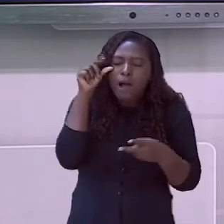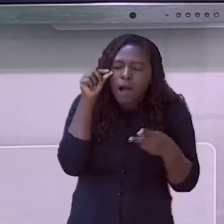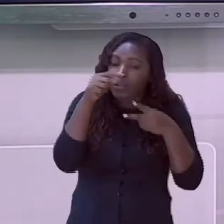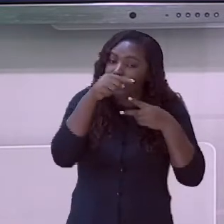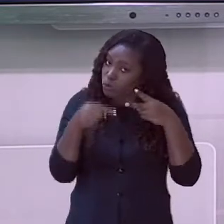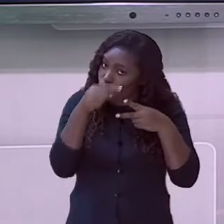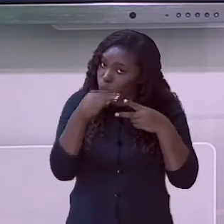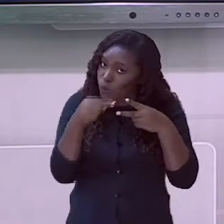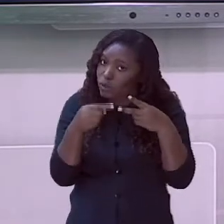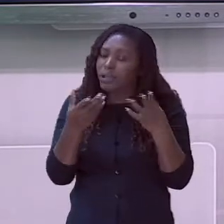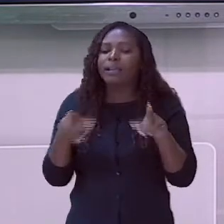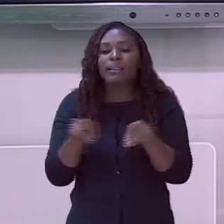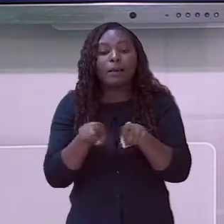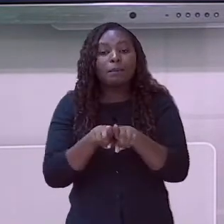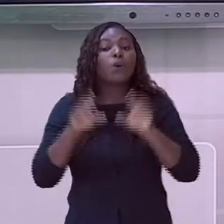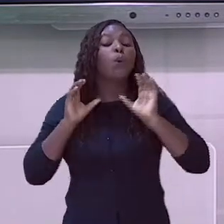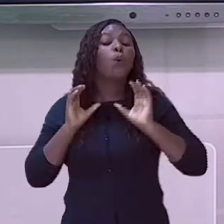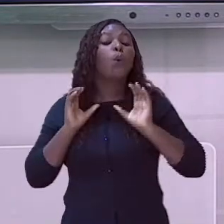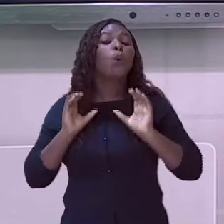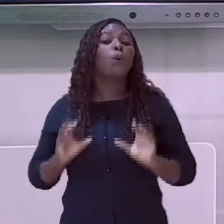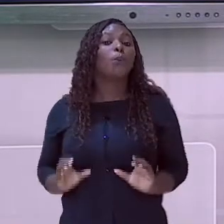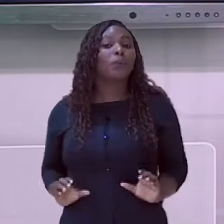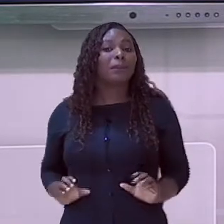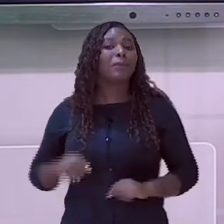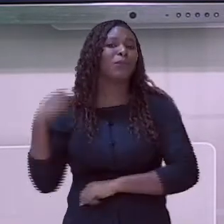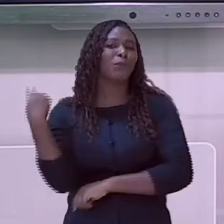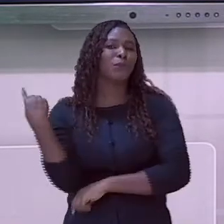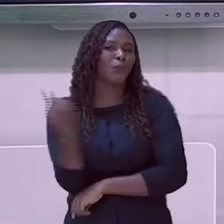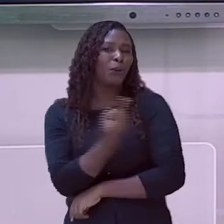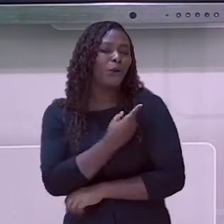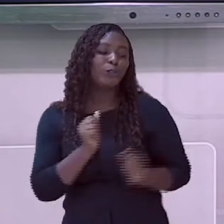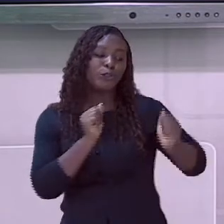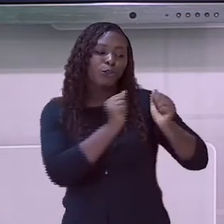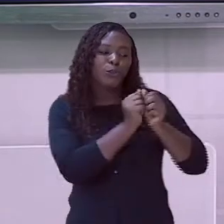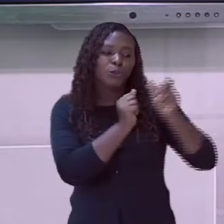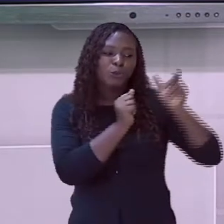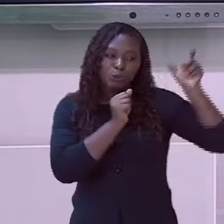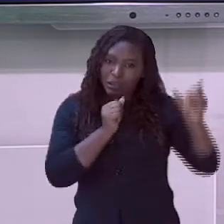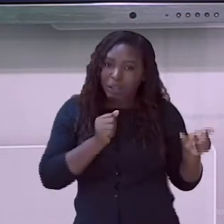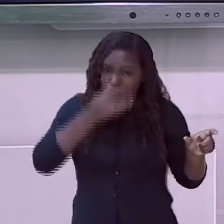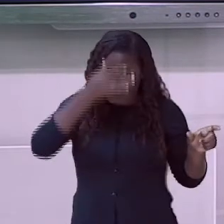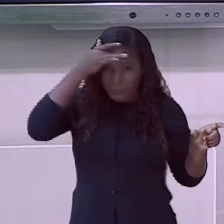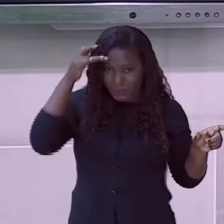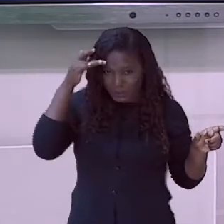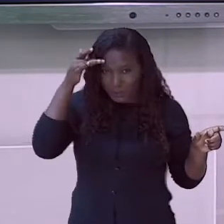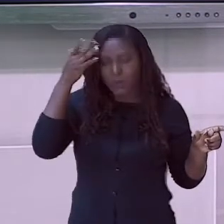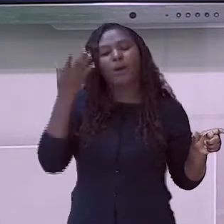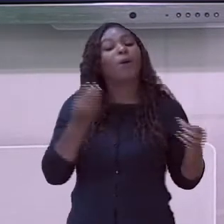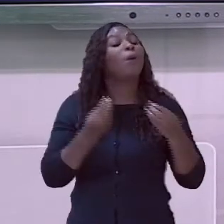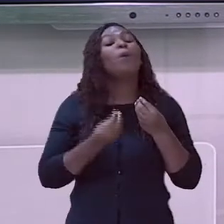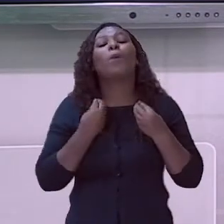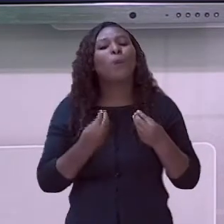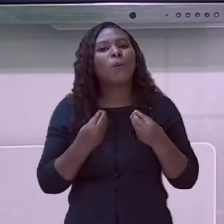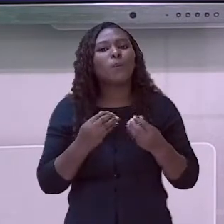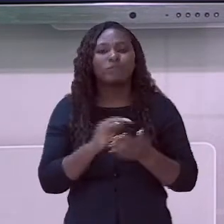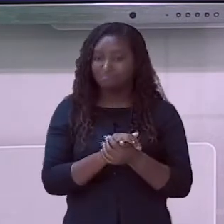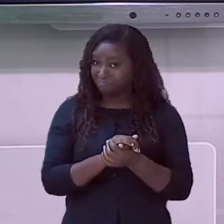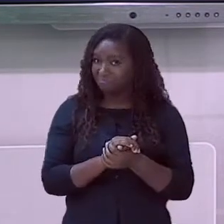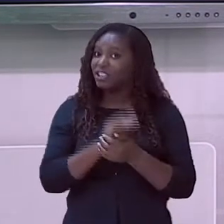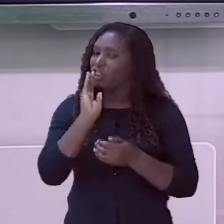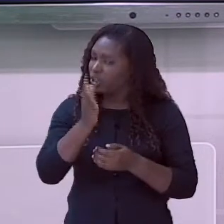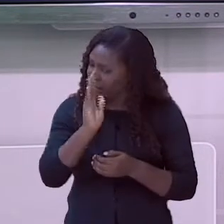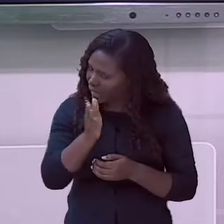estivermos com elas. Pois bem, agora veremos como a nossa sociedade deve se estruturar